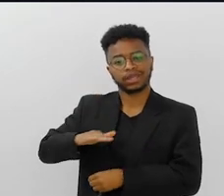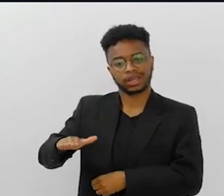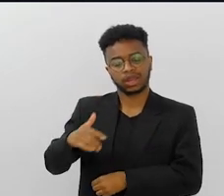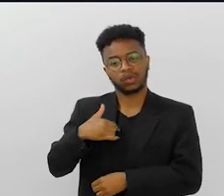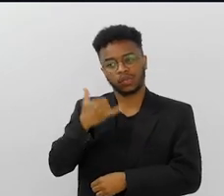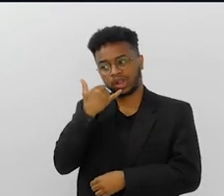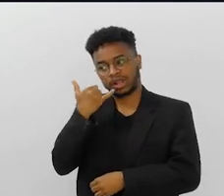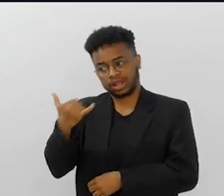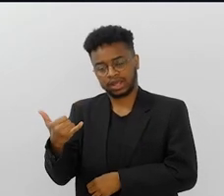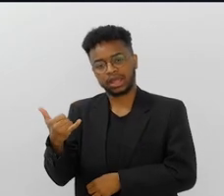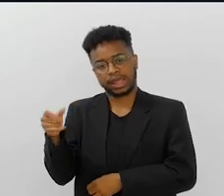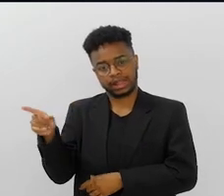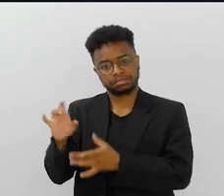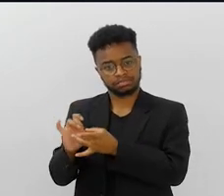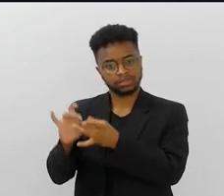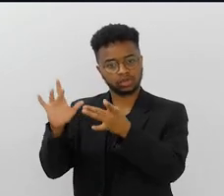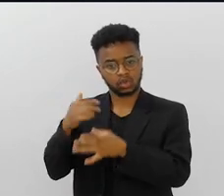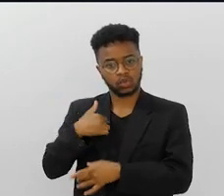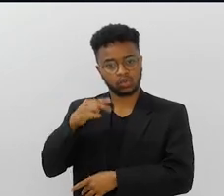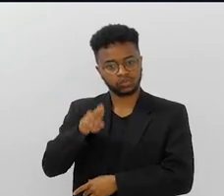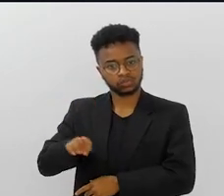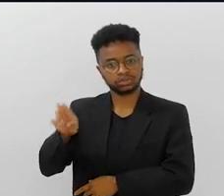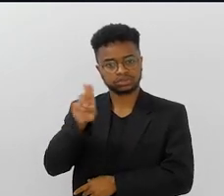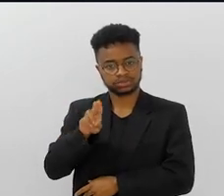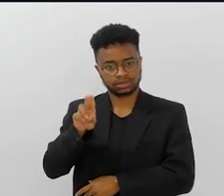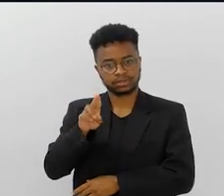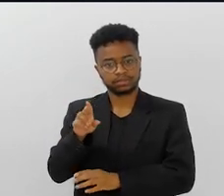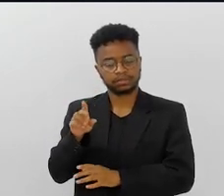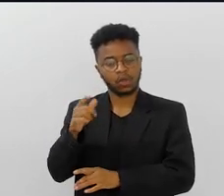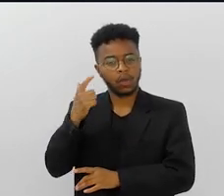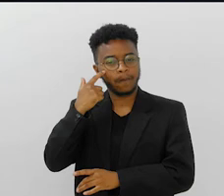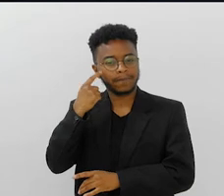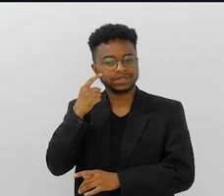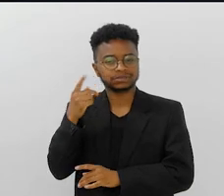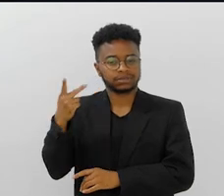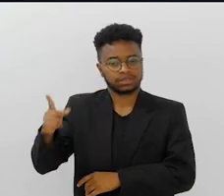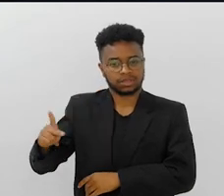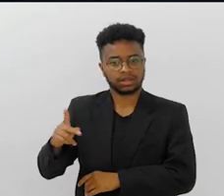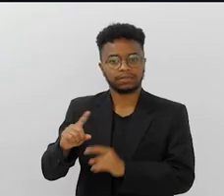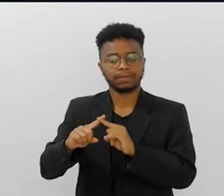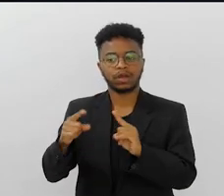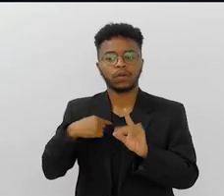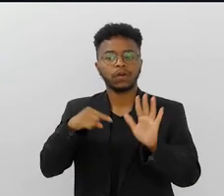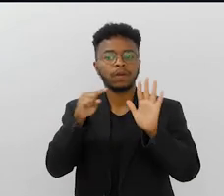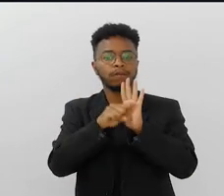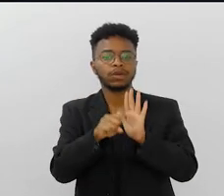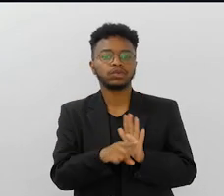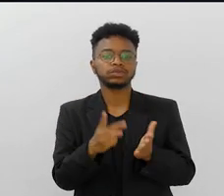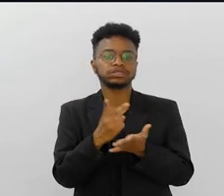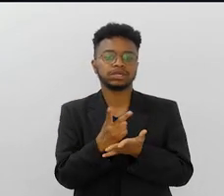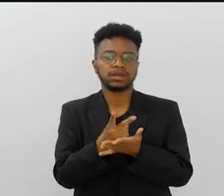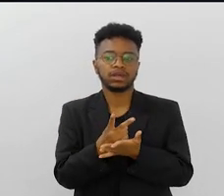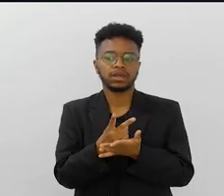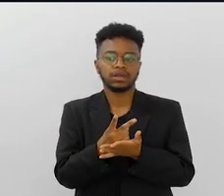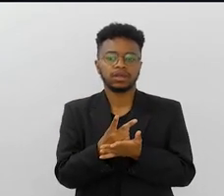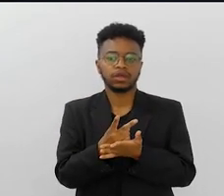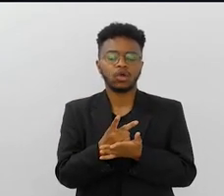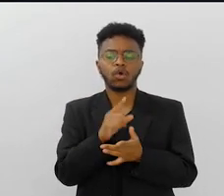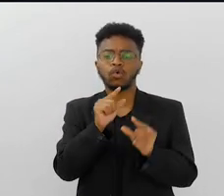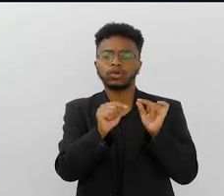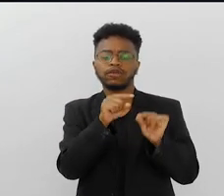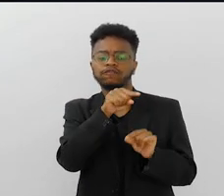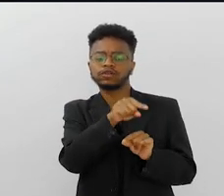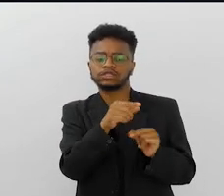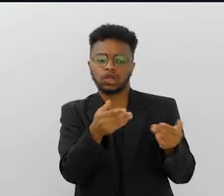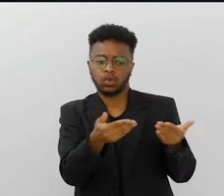E aí, lógico, eu liguei para o Milton, ele me autorizou a usar esse pensamento dele e eu sempre pergunto o